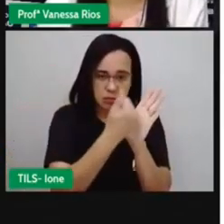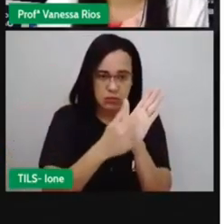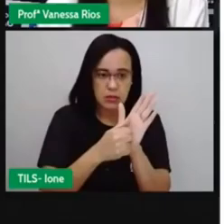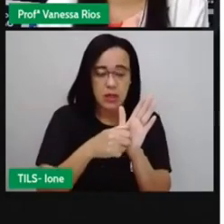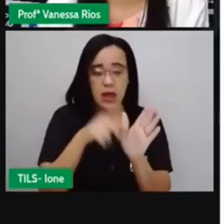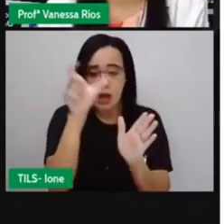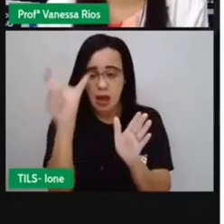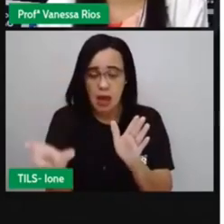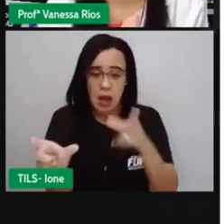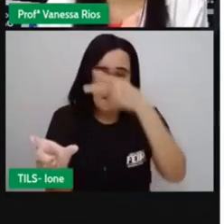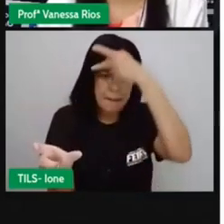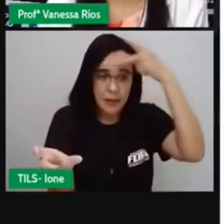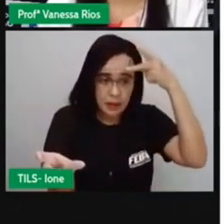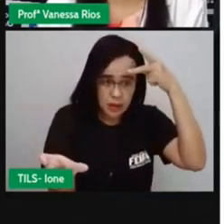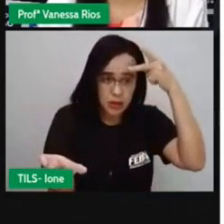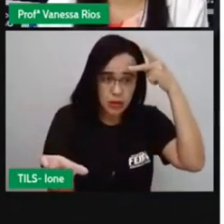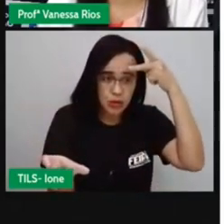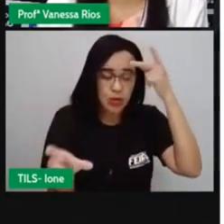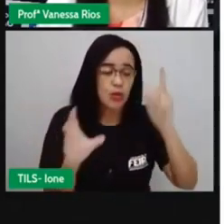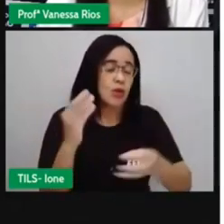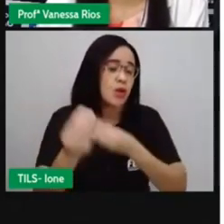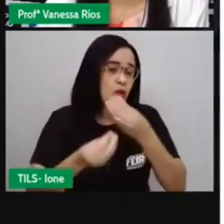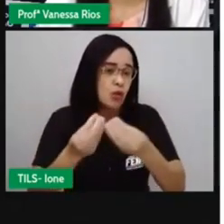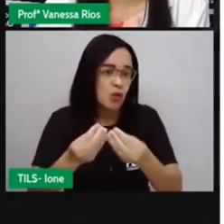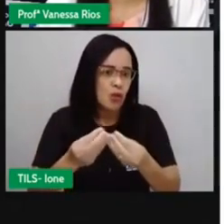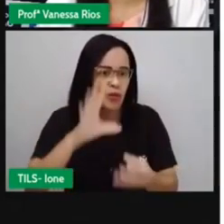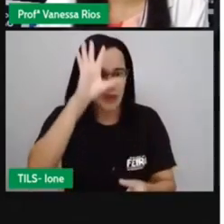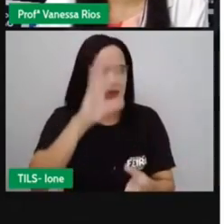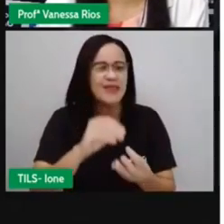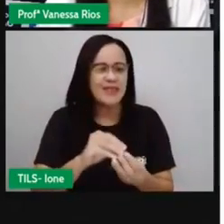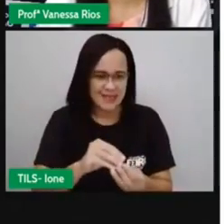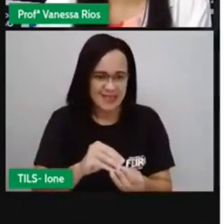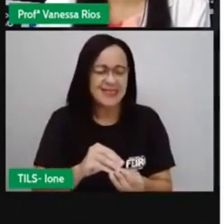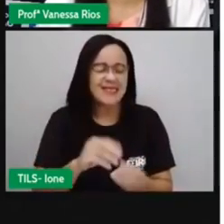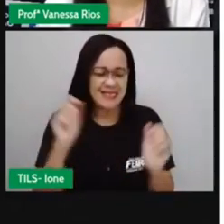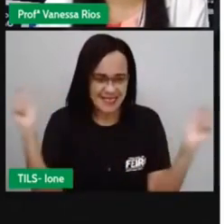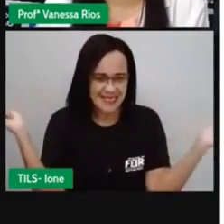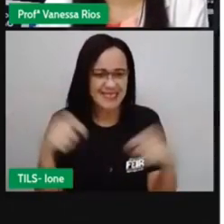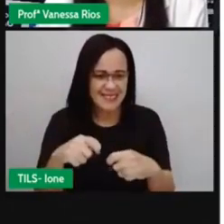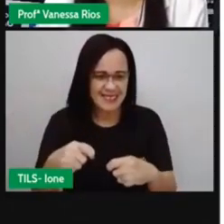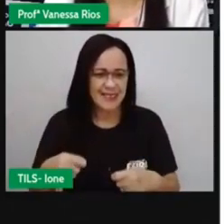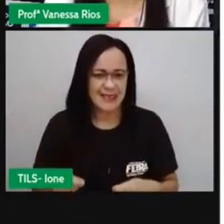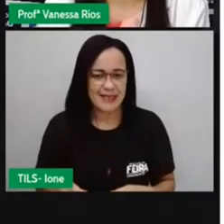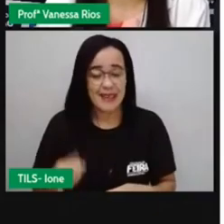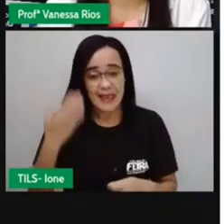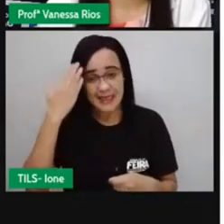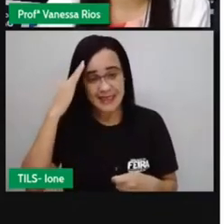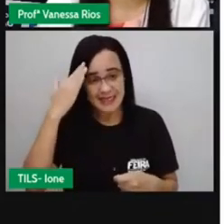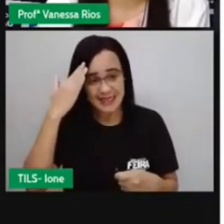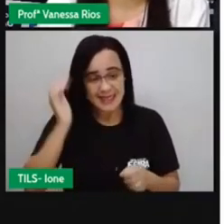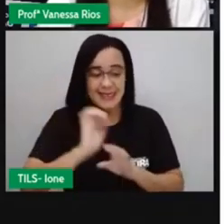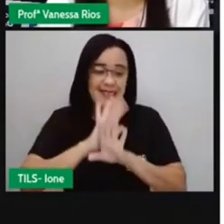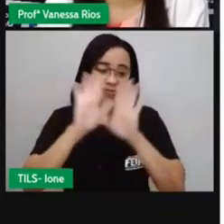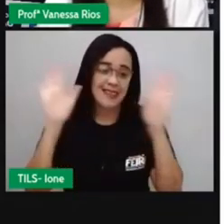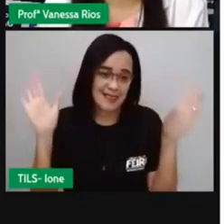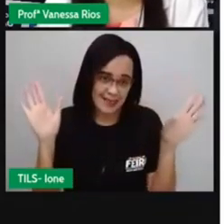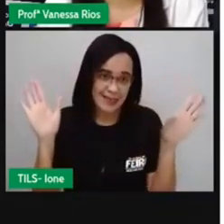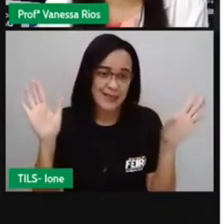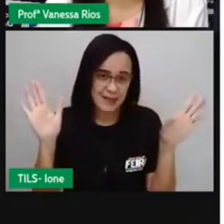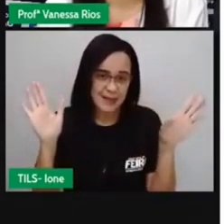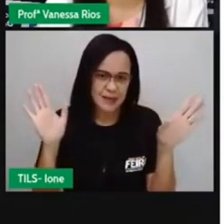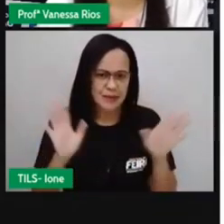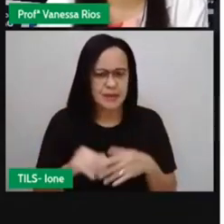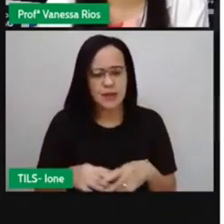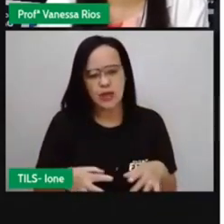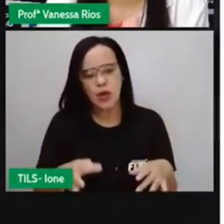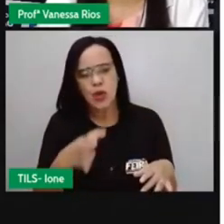Mesmo que as palavras não apareçam. Conhece outros textos que além de palavras contenham imagens